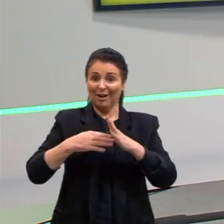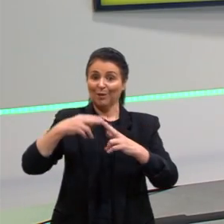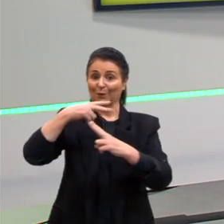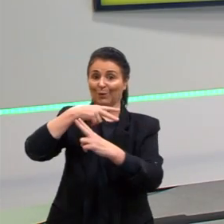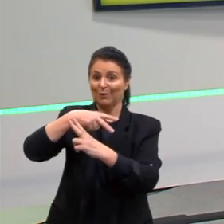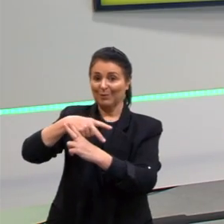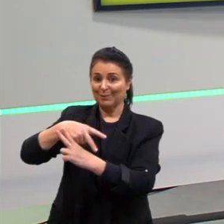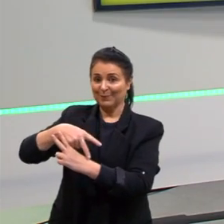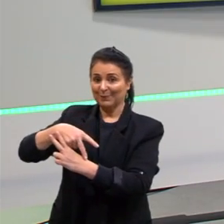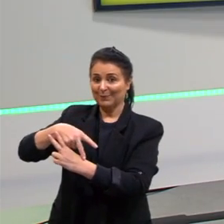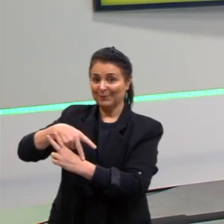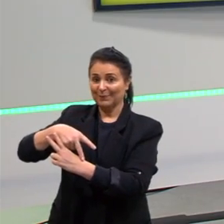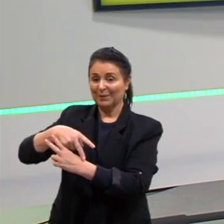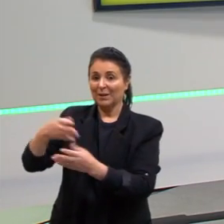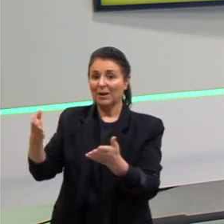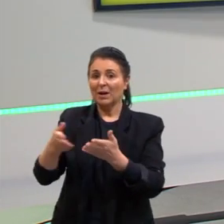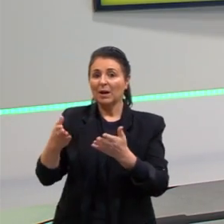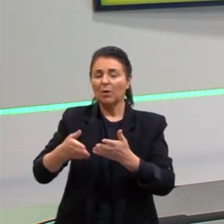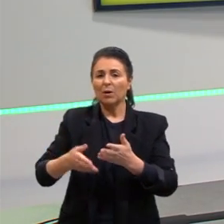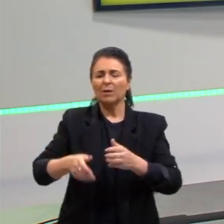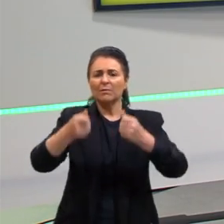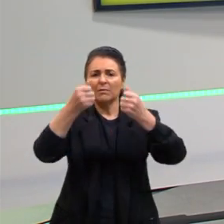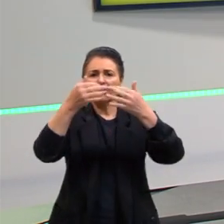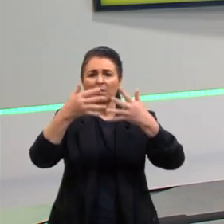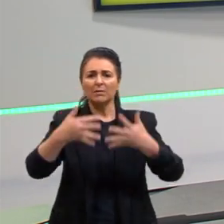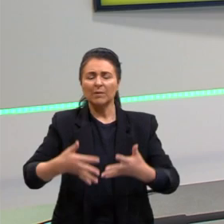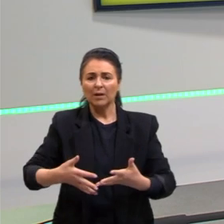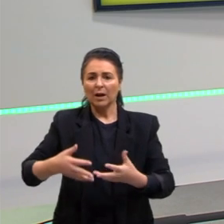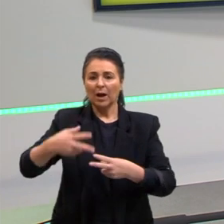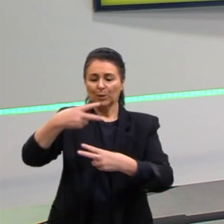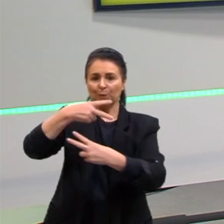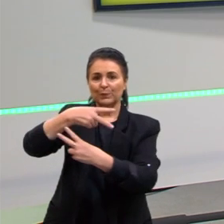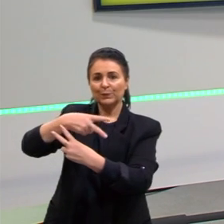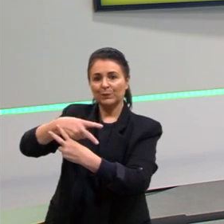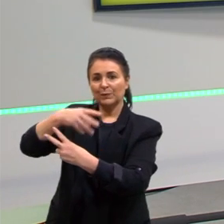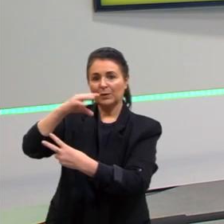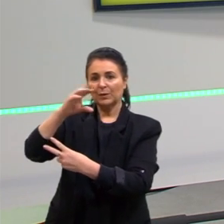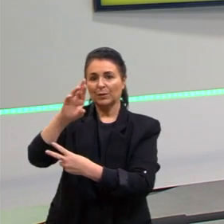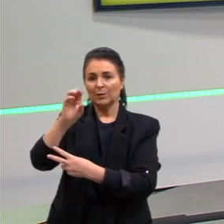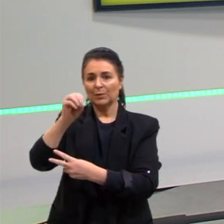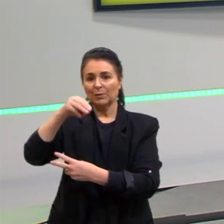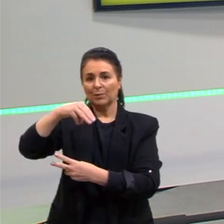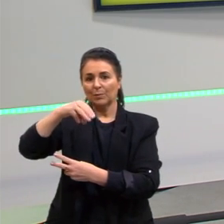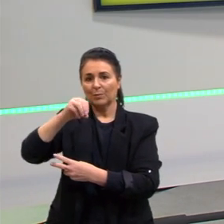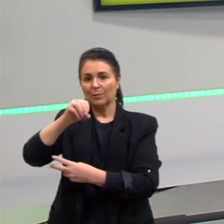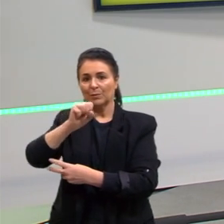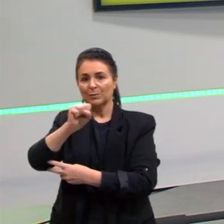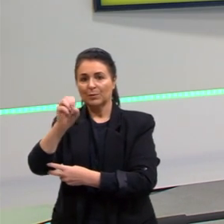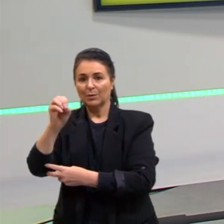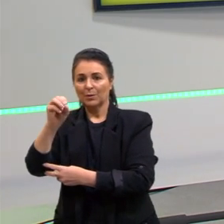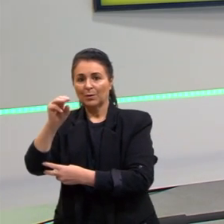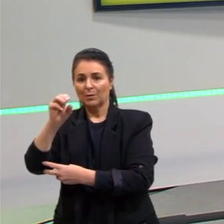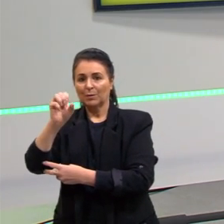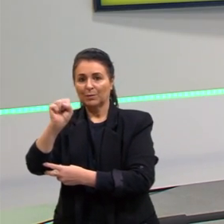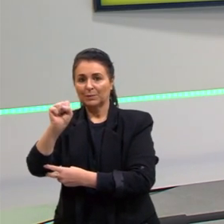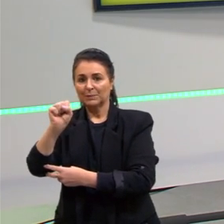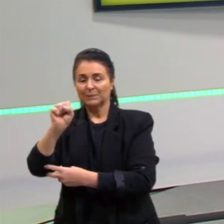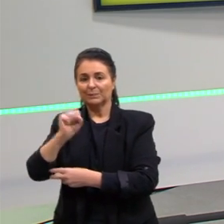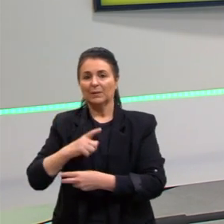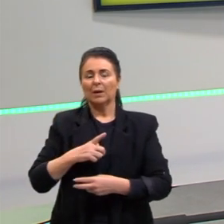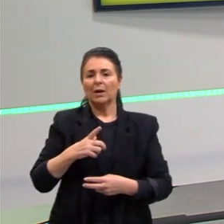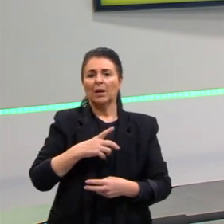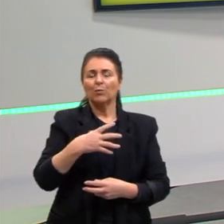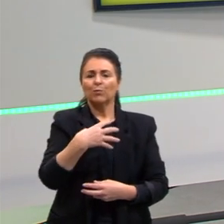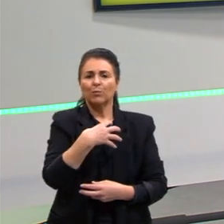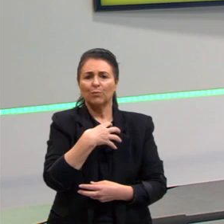Agora, vamos falar um pouquinho dos cromossomos. Ficou certinho a cromatina? Sem dúvidas? Então, tá. Cromossomo. É a